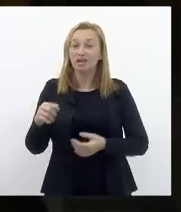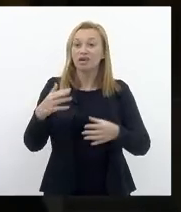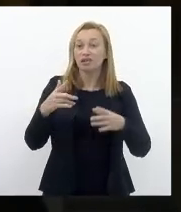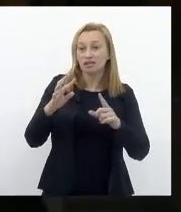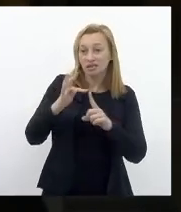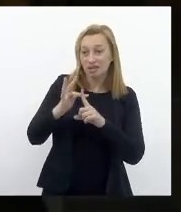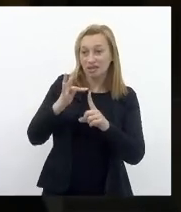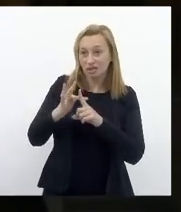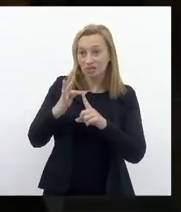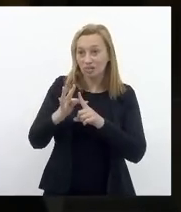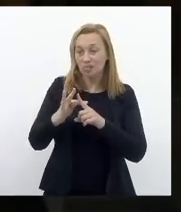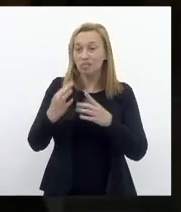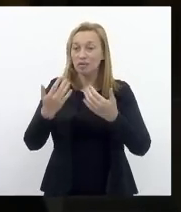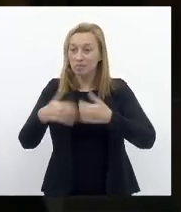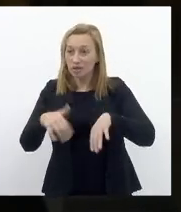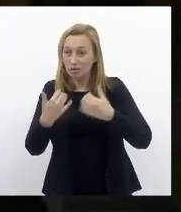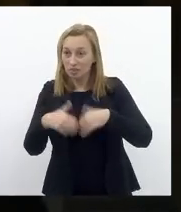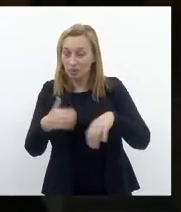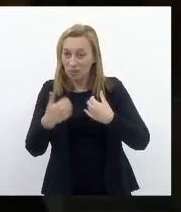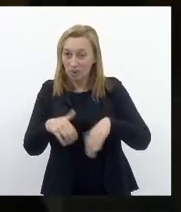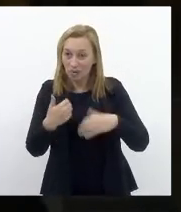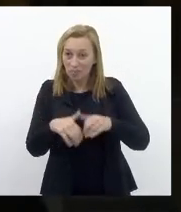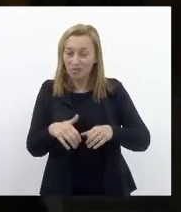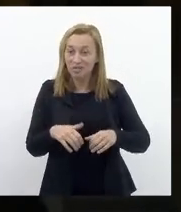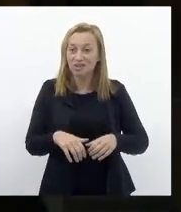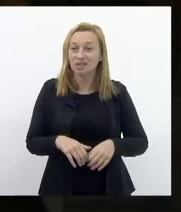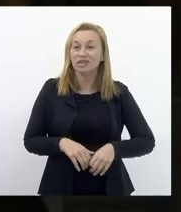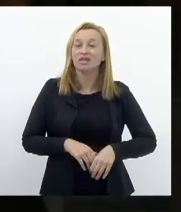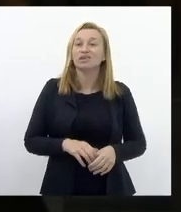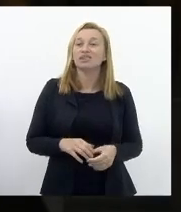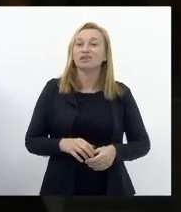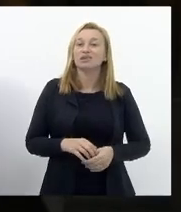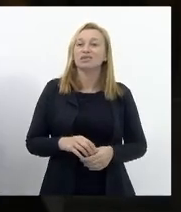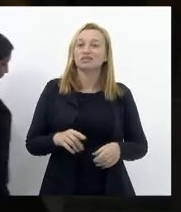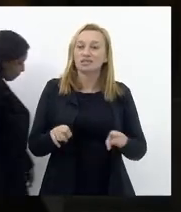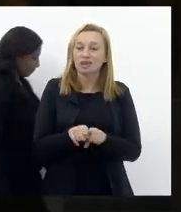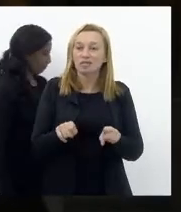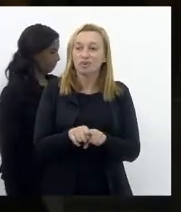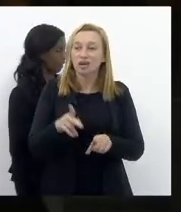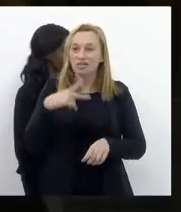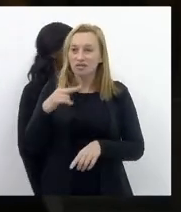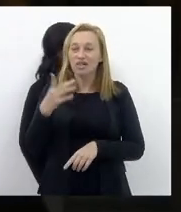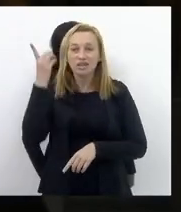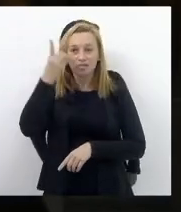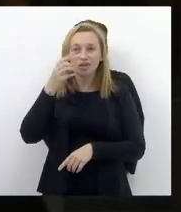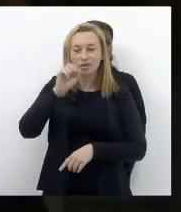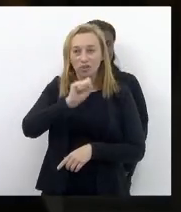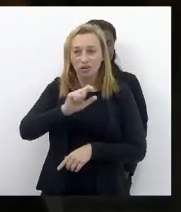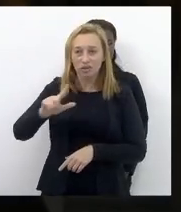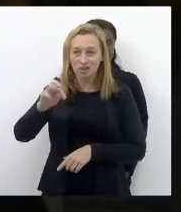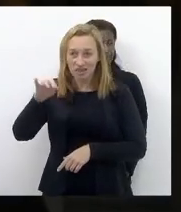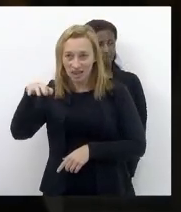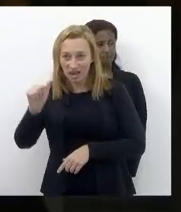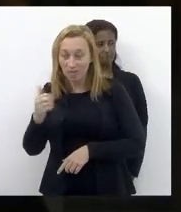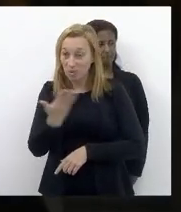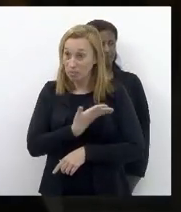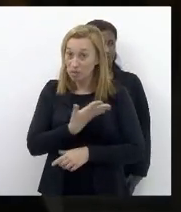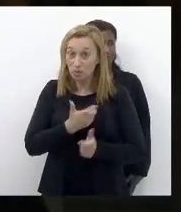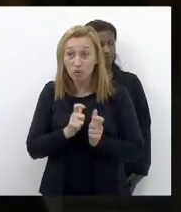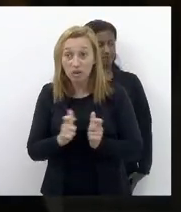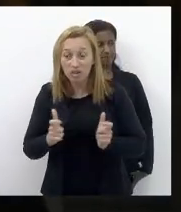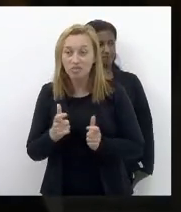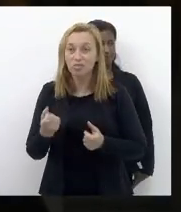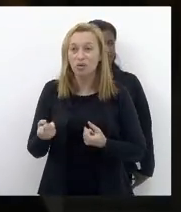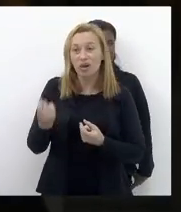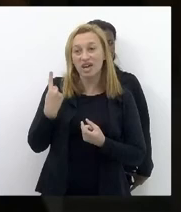região E todo o Rio de Janeiro Como Vossa Excelência Tem trabalhado assim Como também estendo Essas palavras O deputado Coronel Salema Que além de um grande amigo Meu